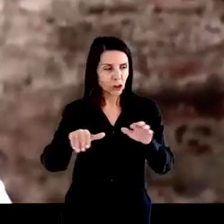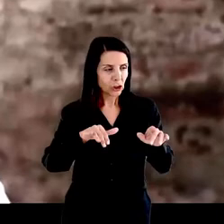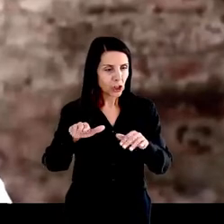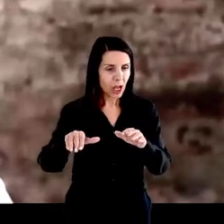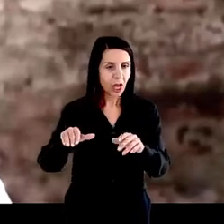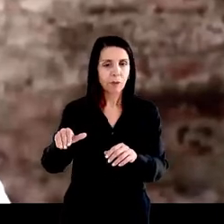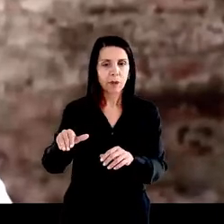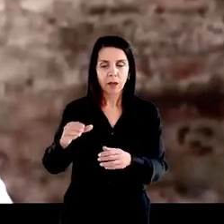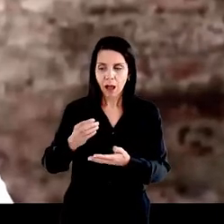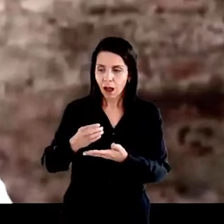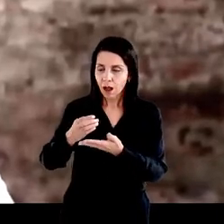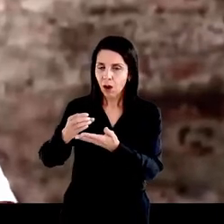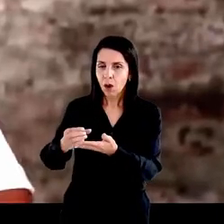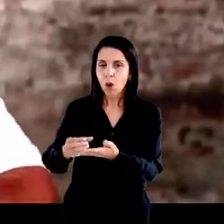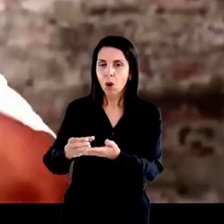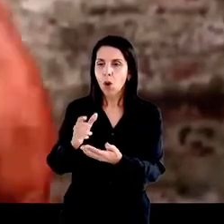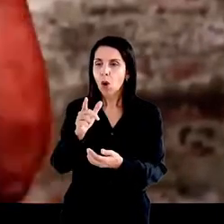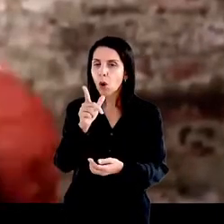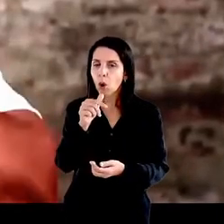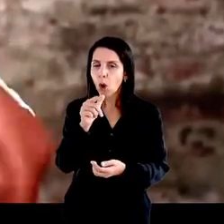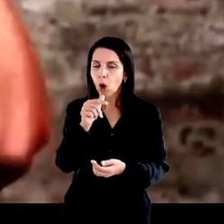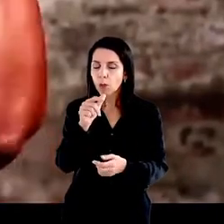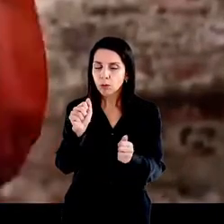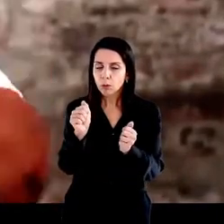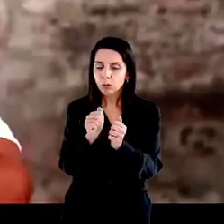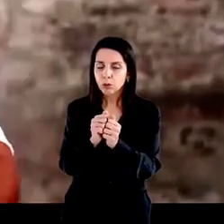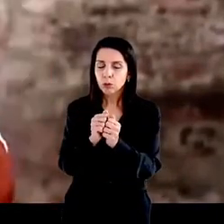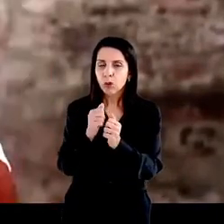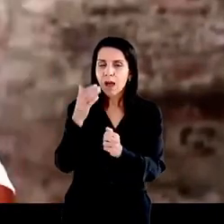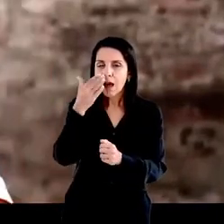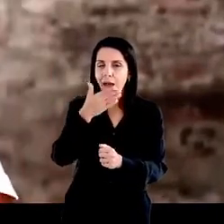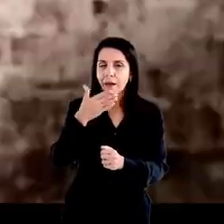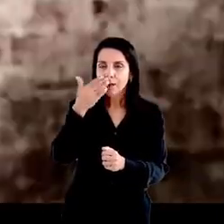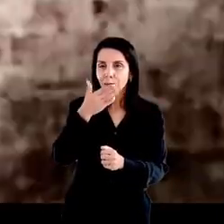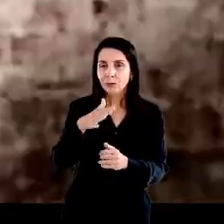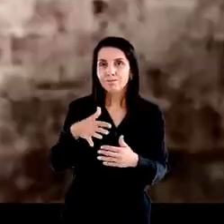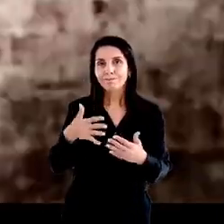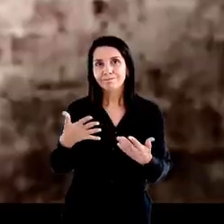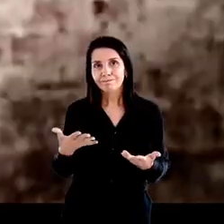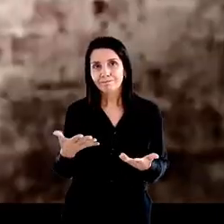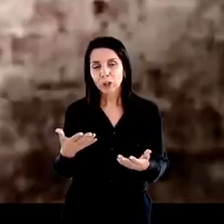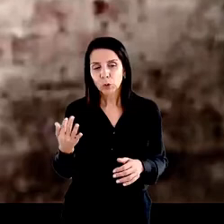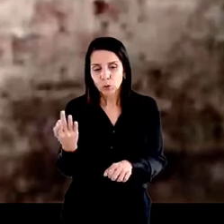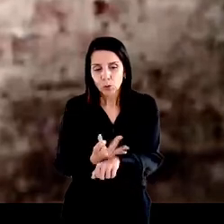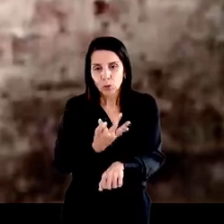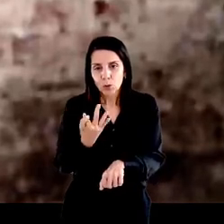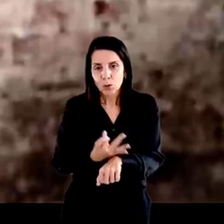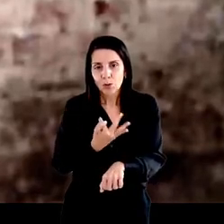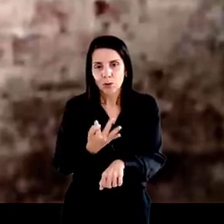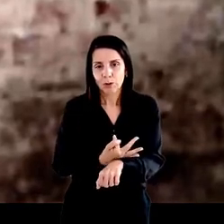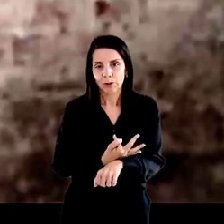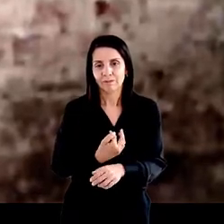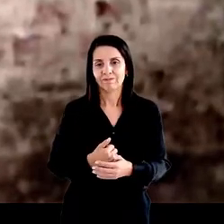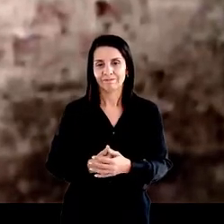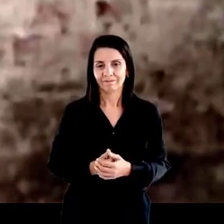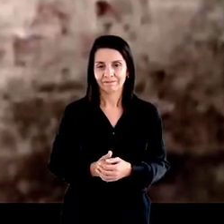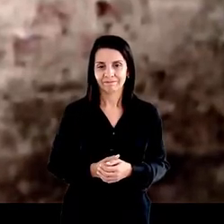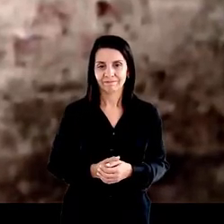copo com água de açúcar para a gente, para a gente, para no outro dia, ou ventura, quem sabe. É muito,